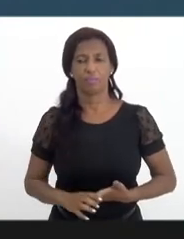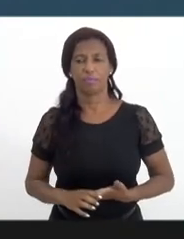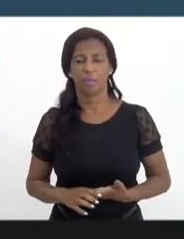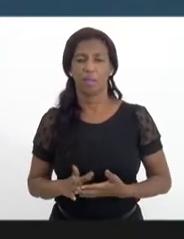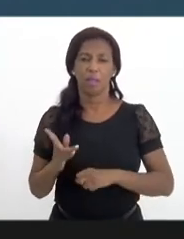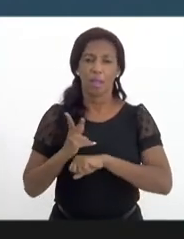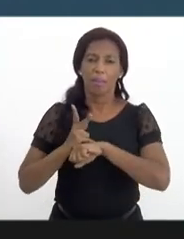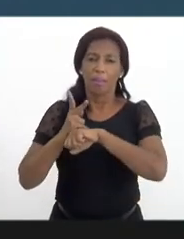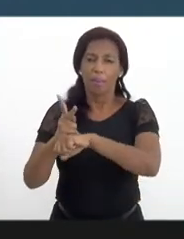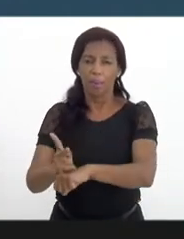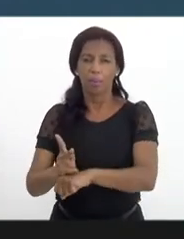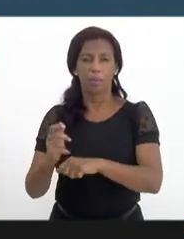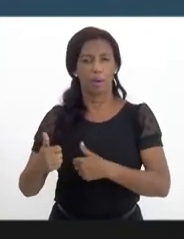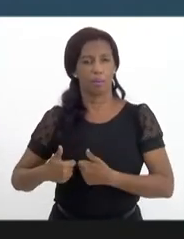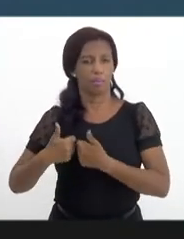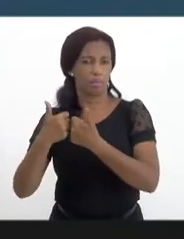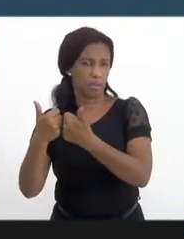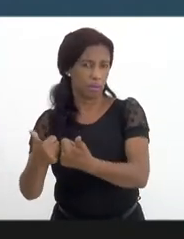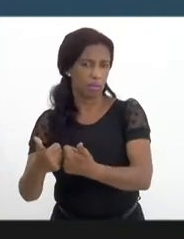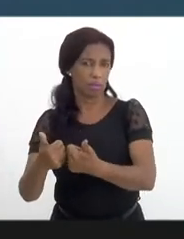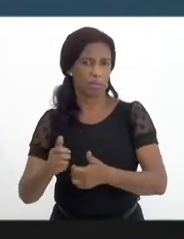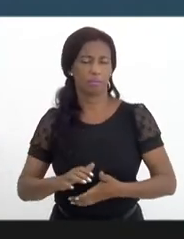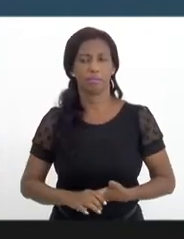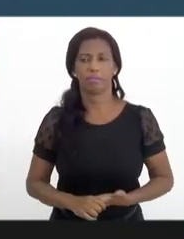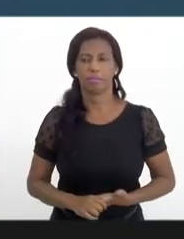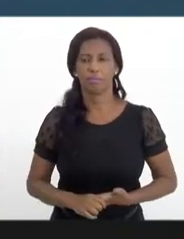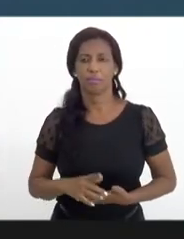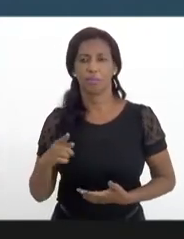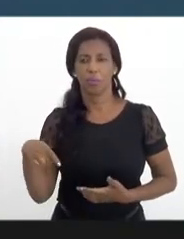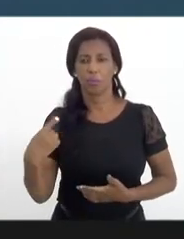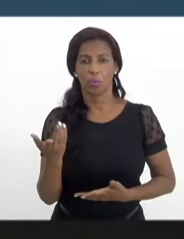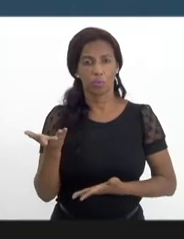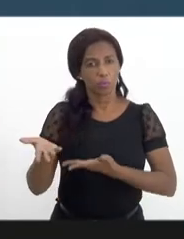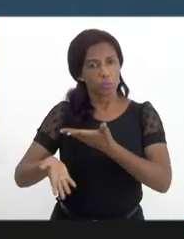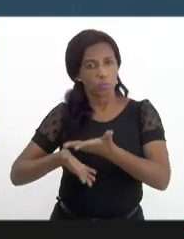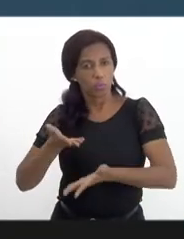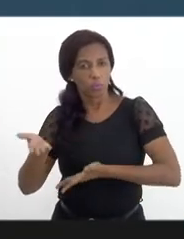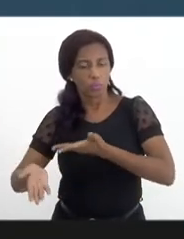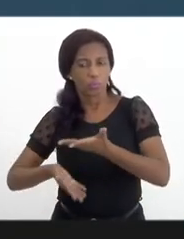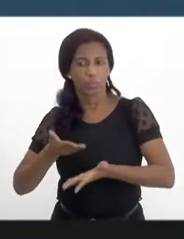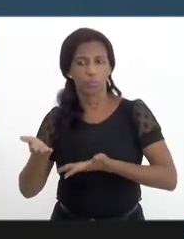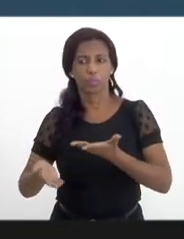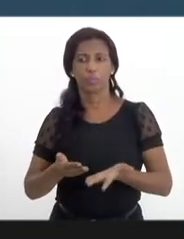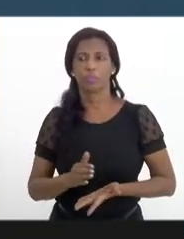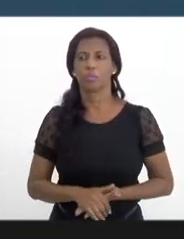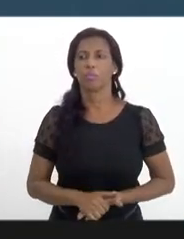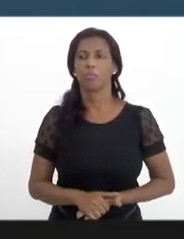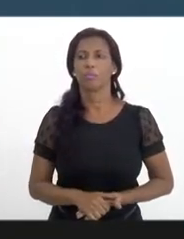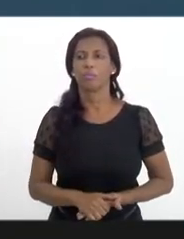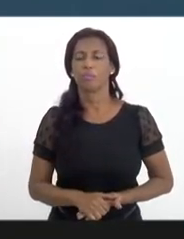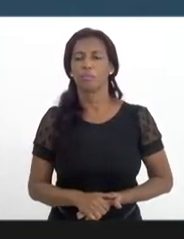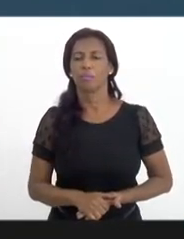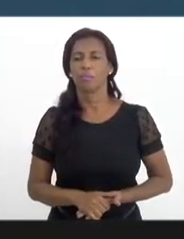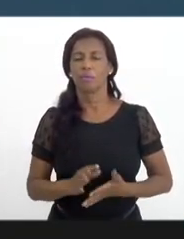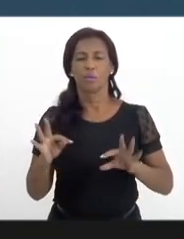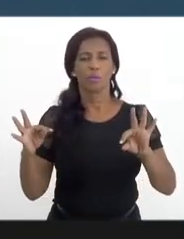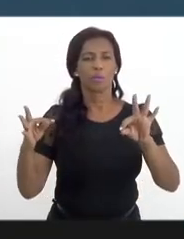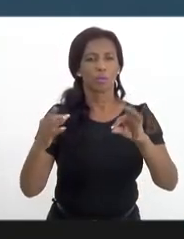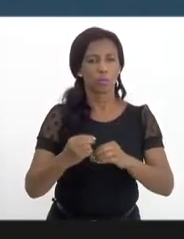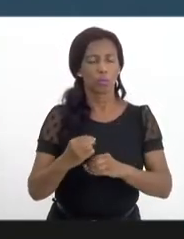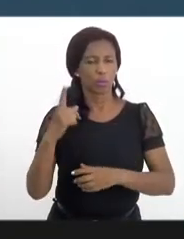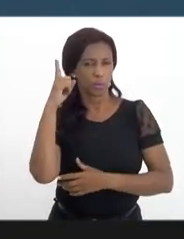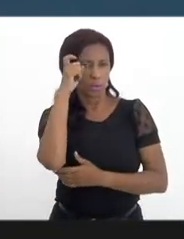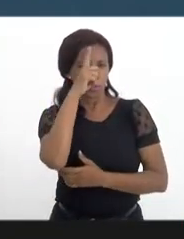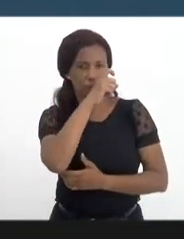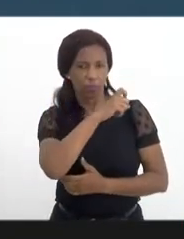procurar melhorar o nosso atendimento, que temos dificuldade, todos, todos têm